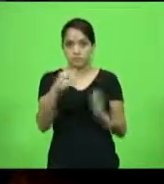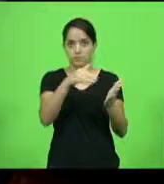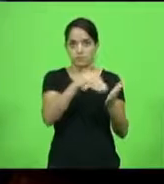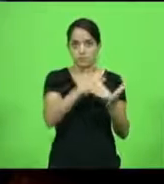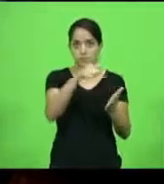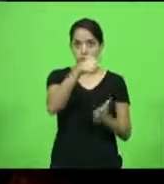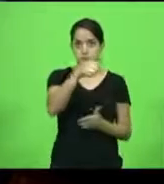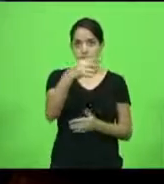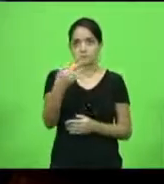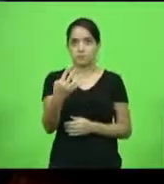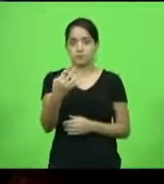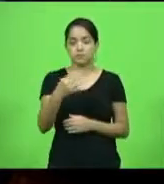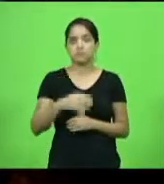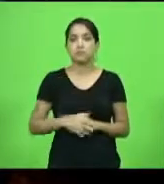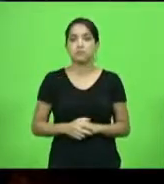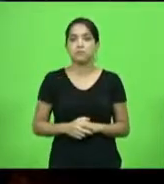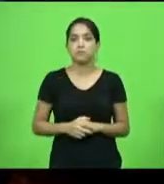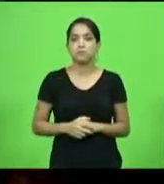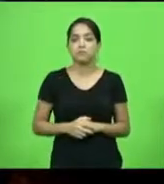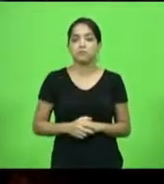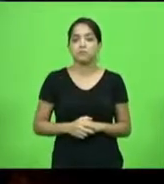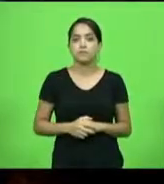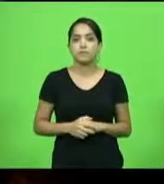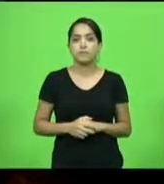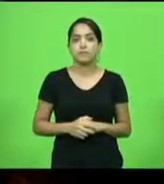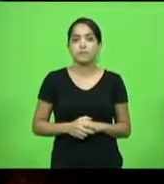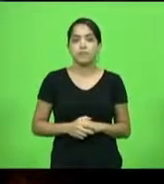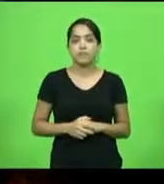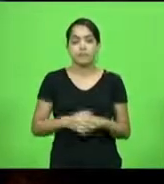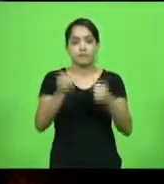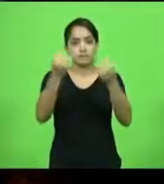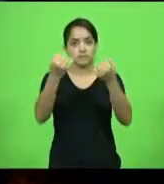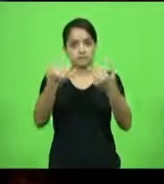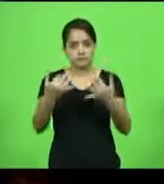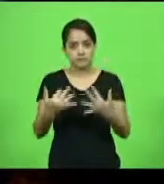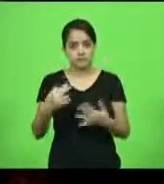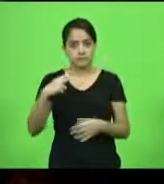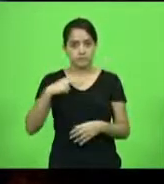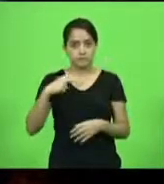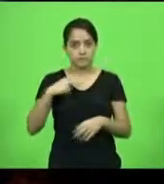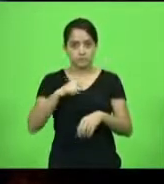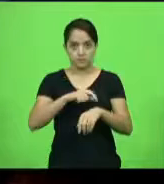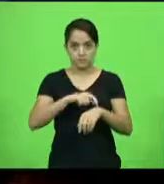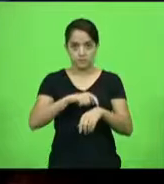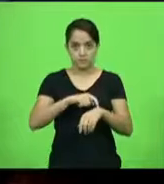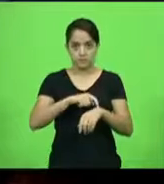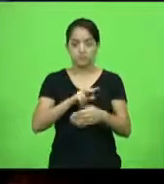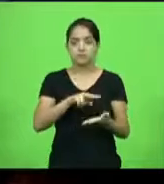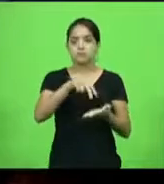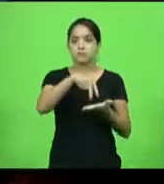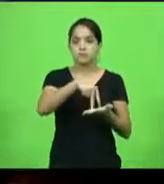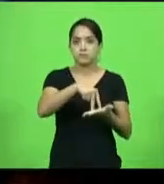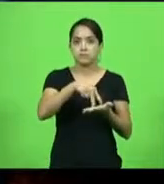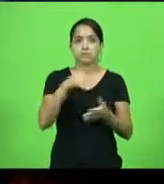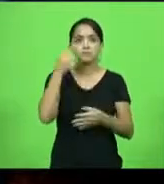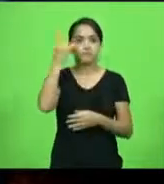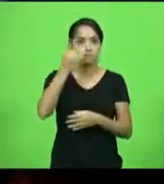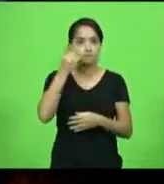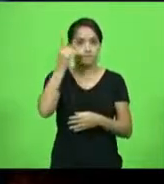74-2021. Explicações pessoais. Fizeram uso da palavra os senhores deputados.